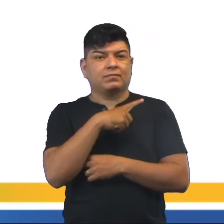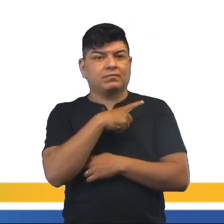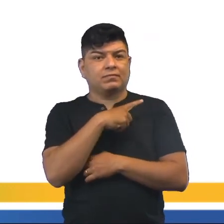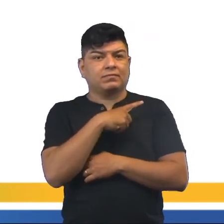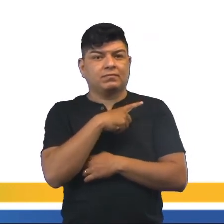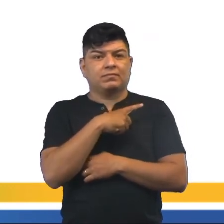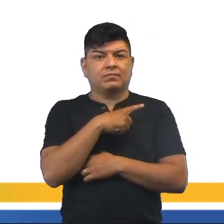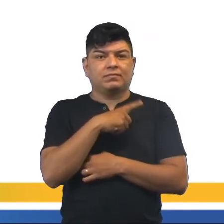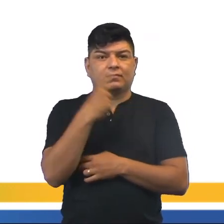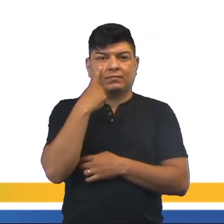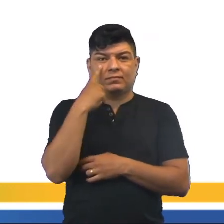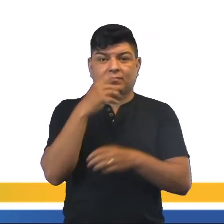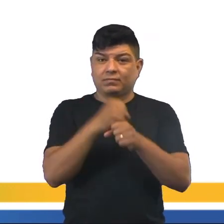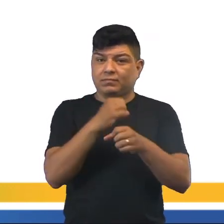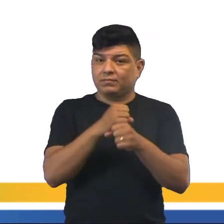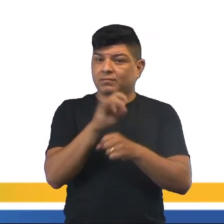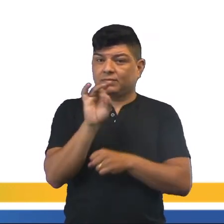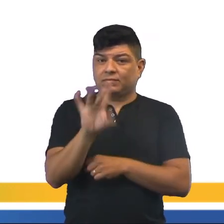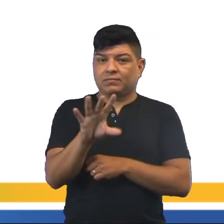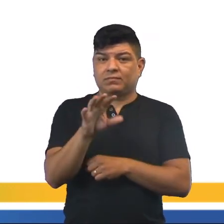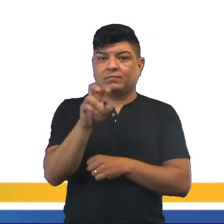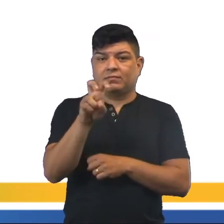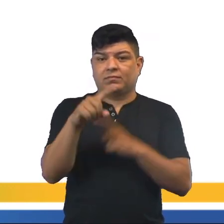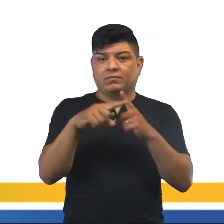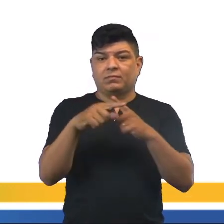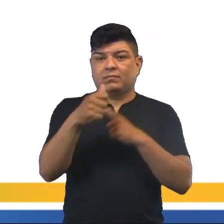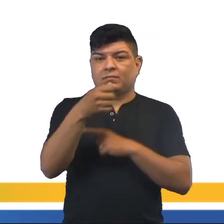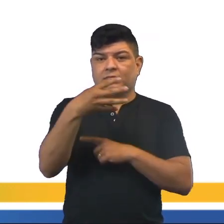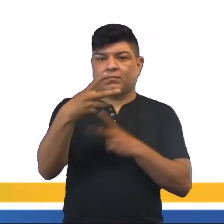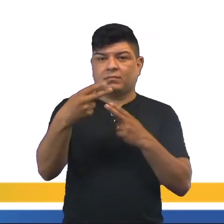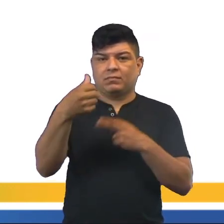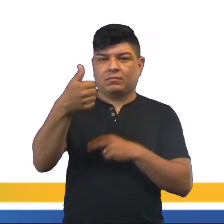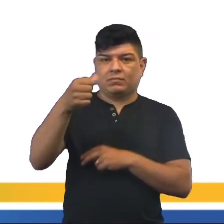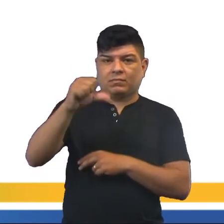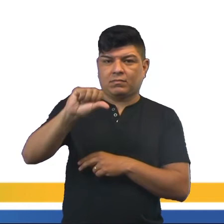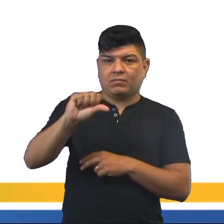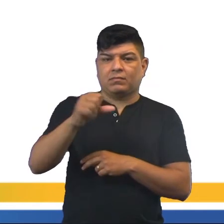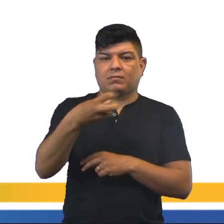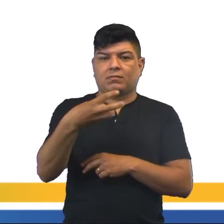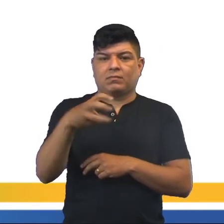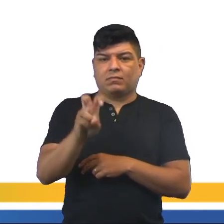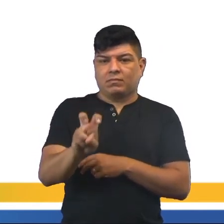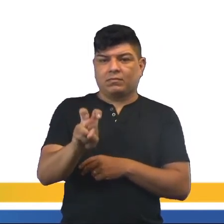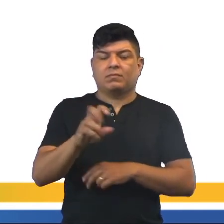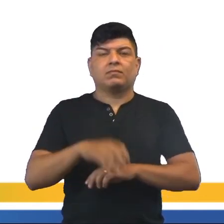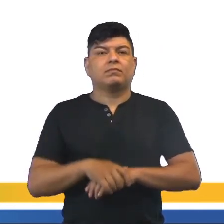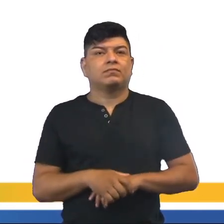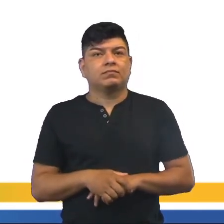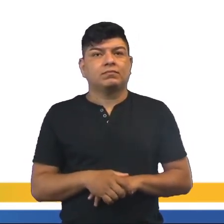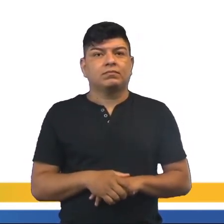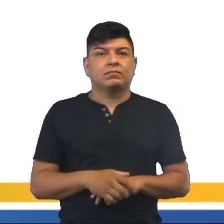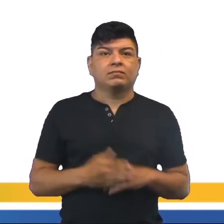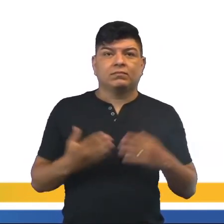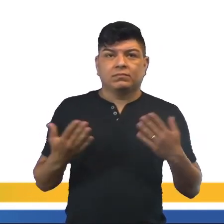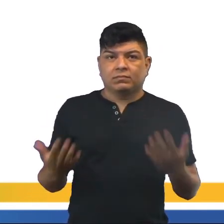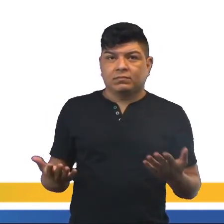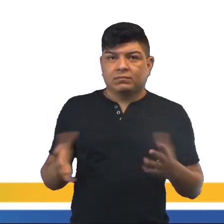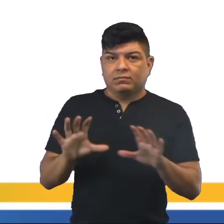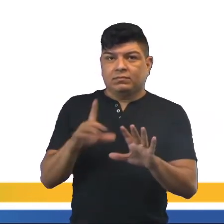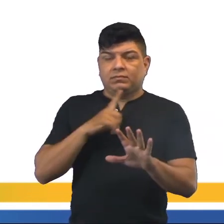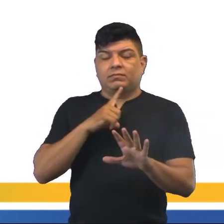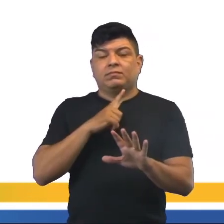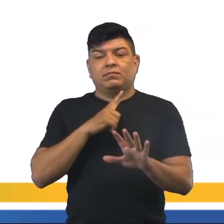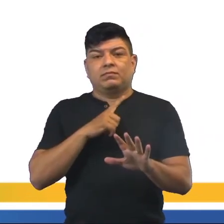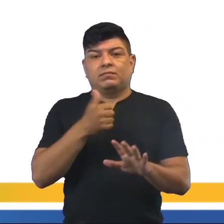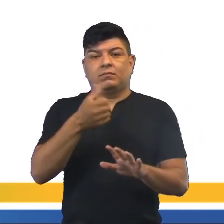agora, só basta você somar, 5 mais 14 é 19, 35 avos, né? Assim, ó, assim